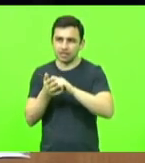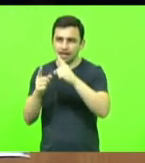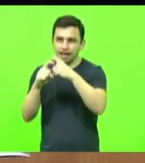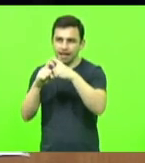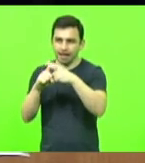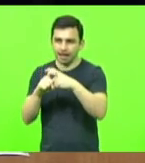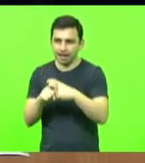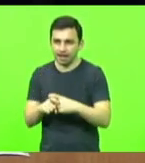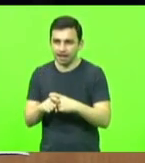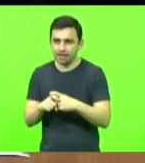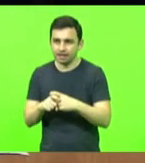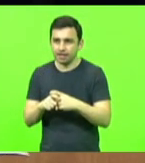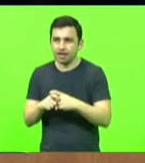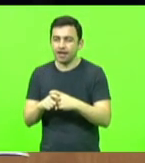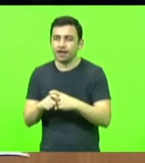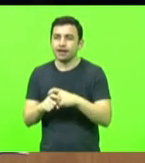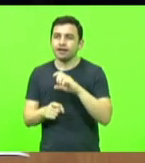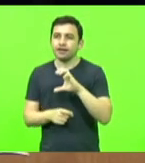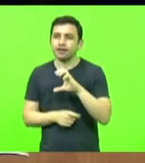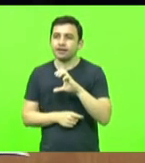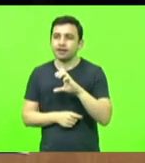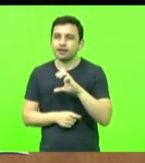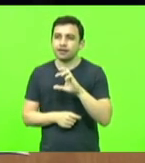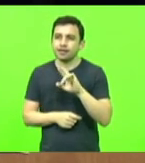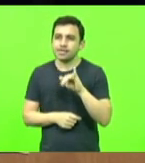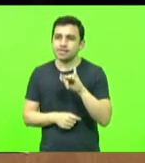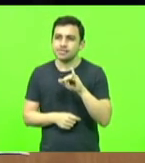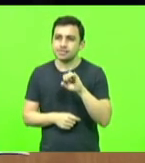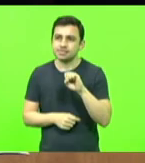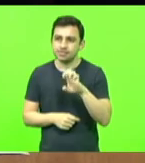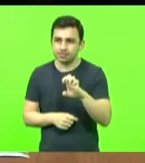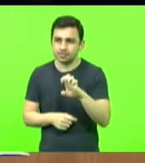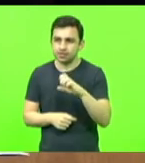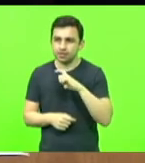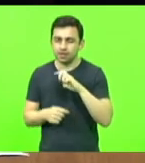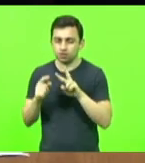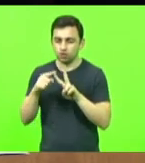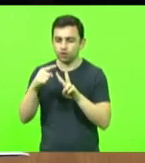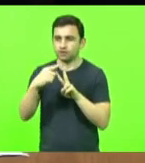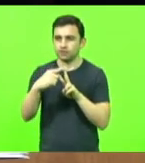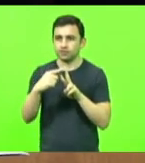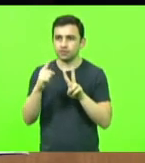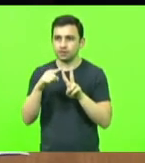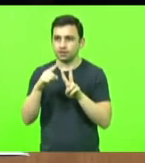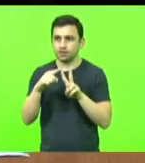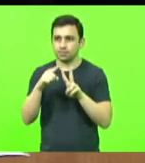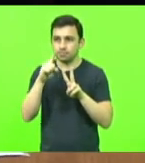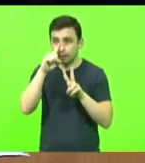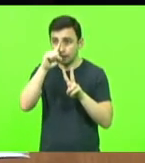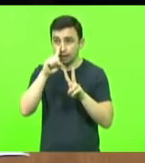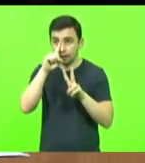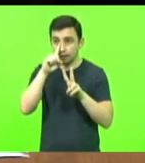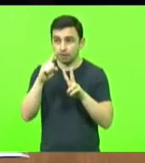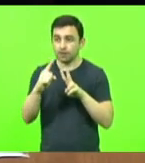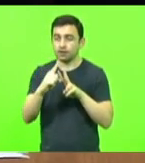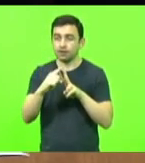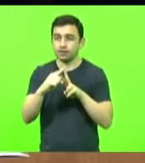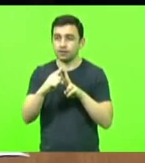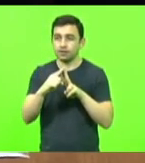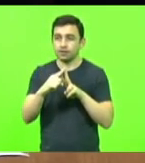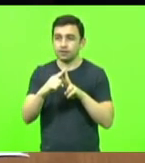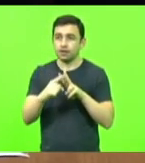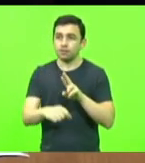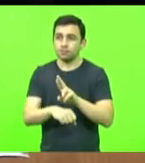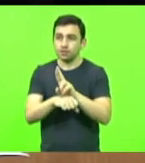palavra crise é composta de dois caracteres. Um representa perigo e outro representa